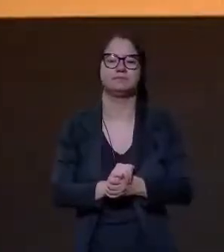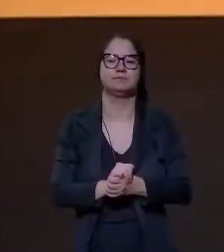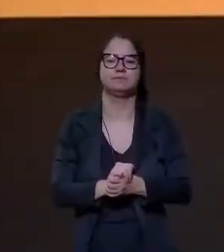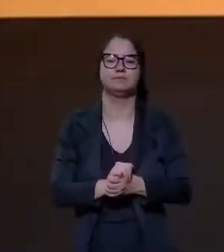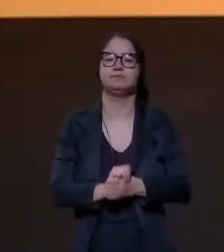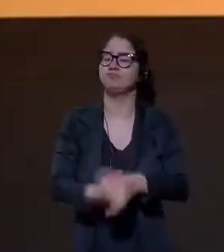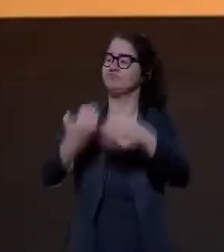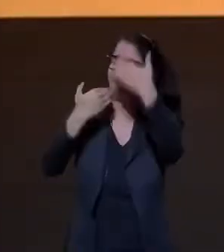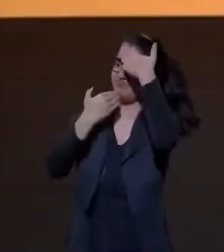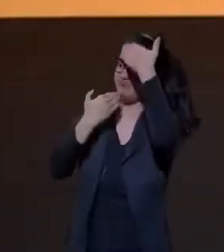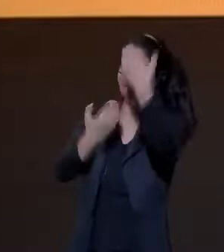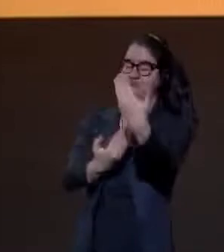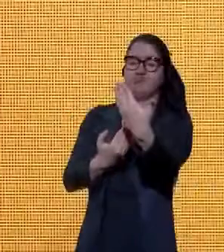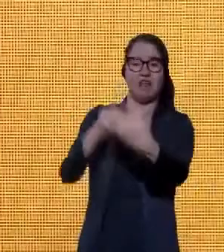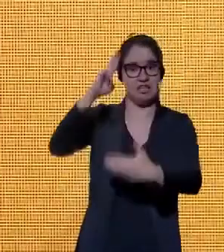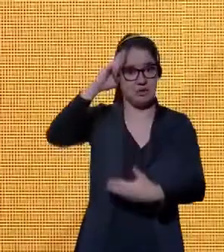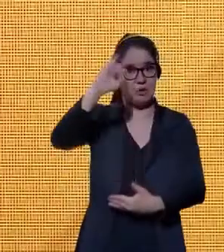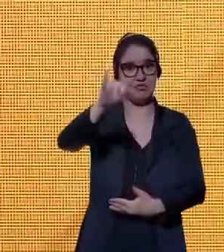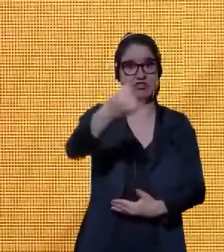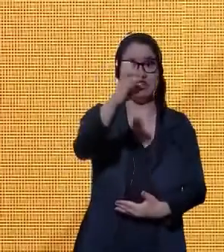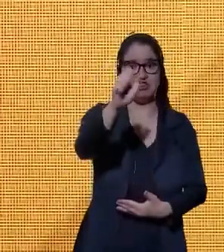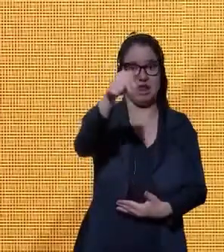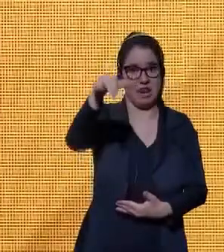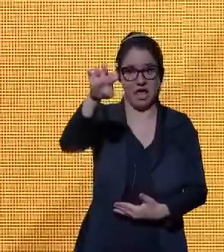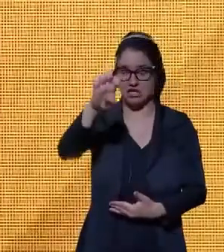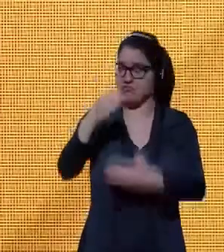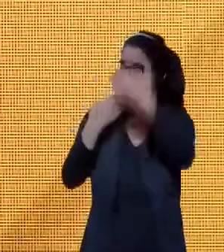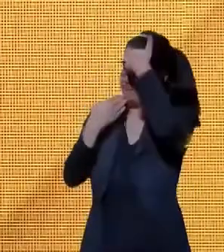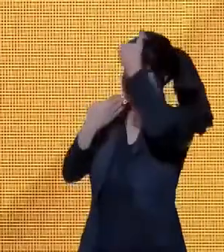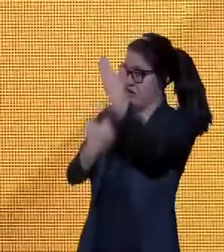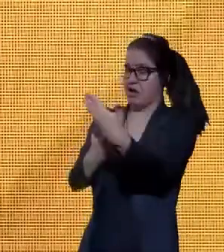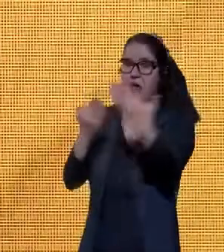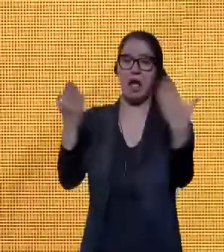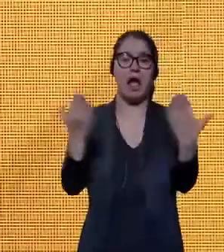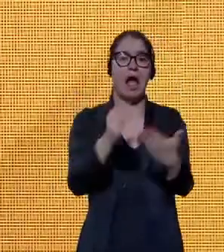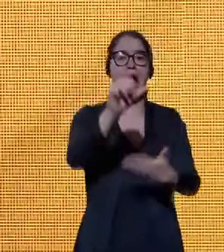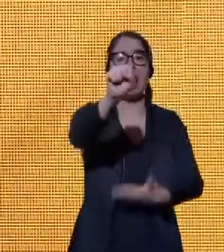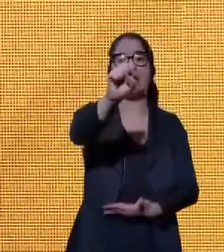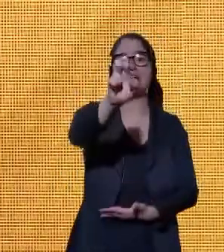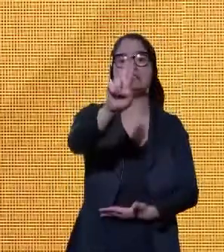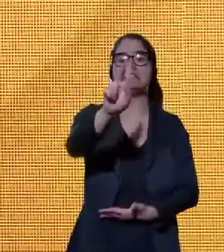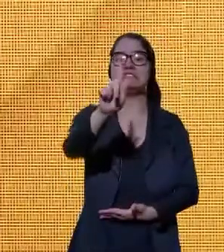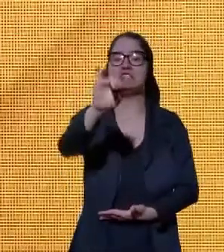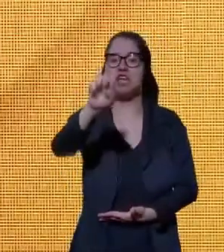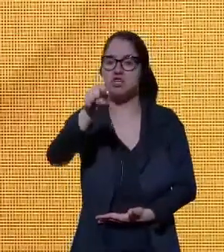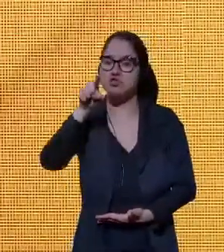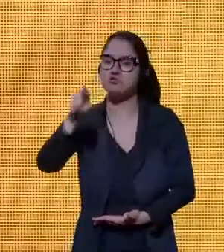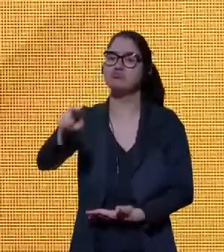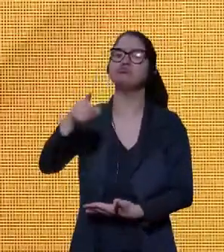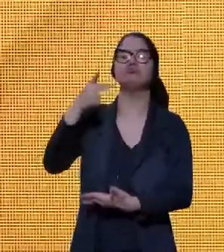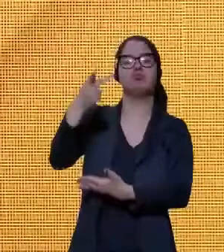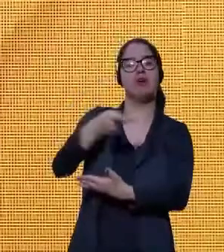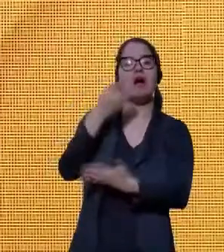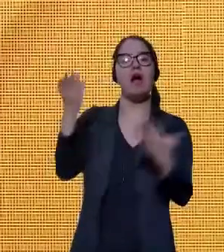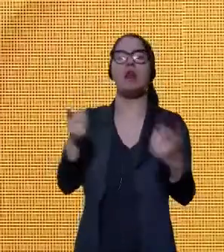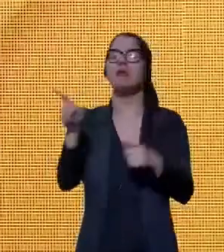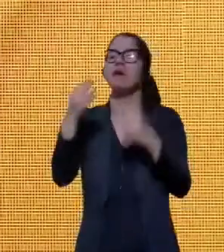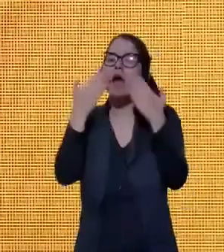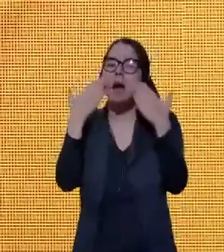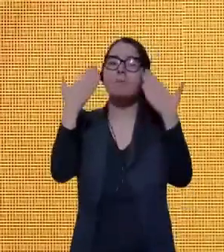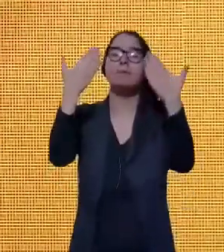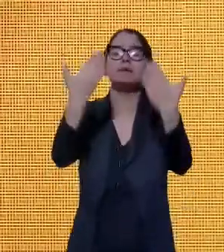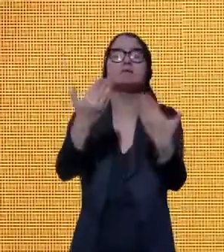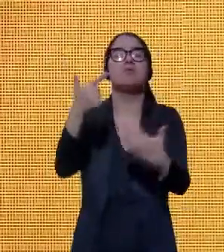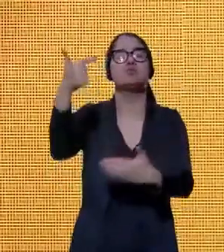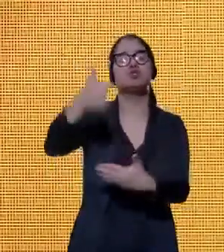Muito obrigada, senhora Janete. Passo a palavra ao senhor Sérgio Sushodoski, que apresentará o segundo